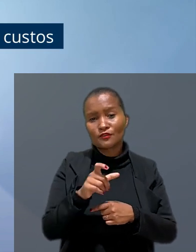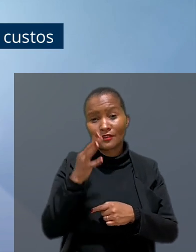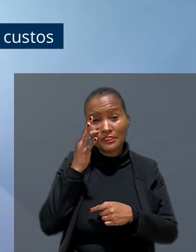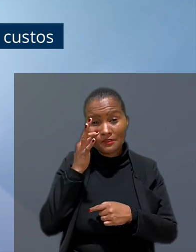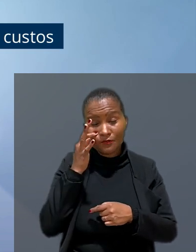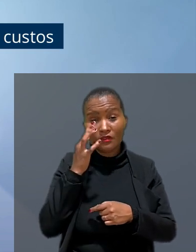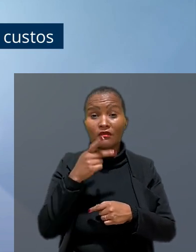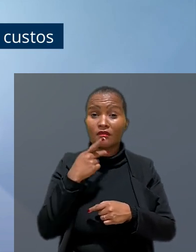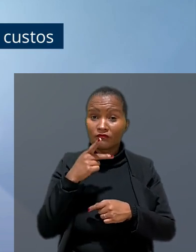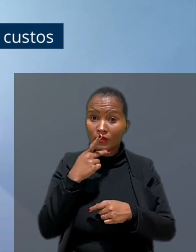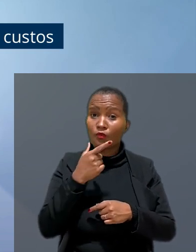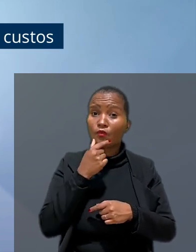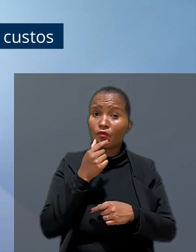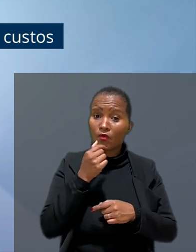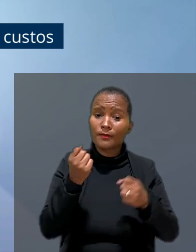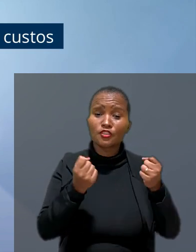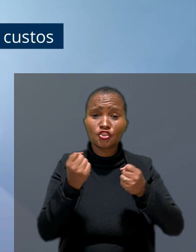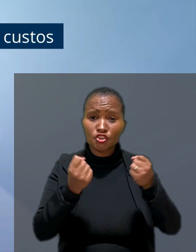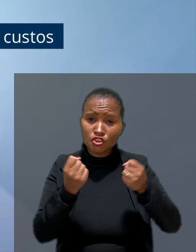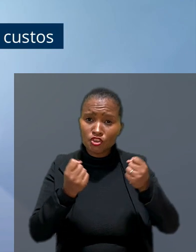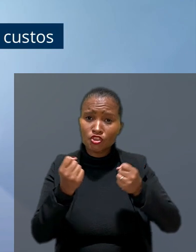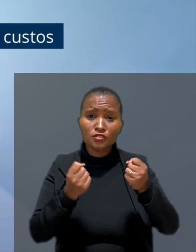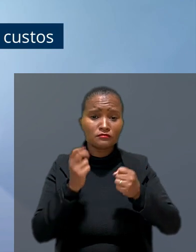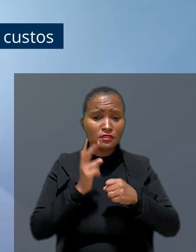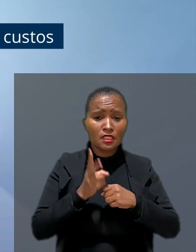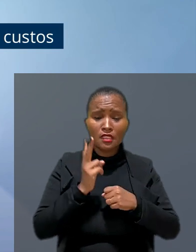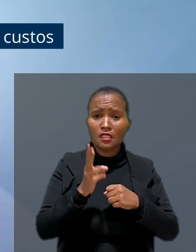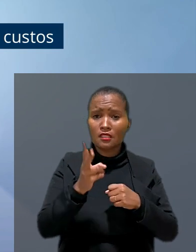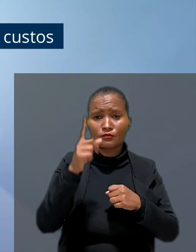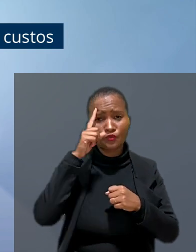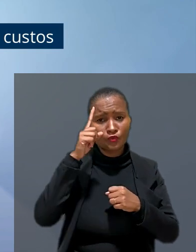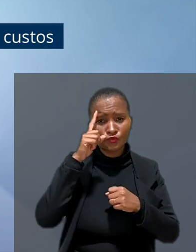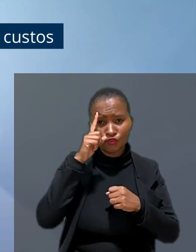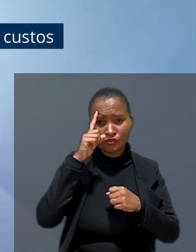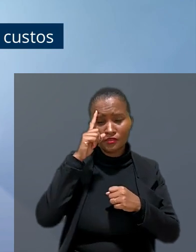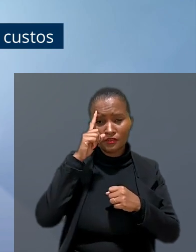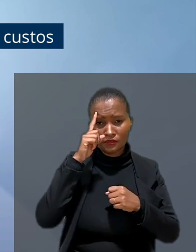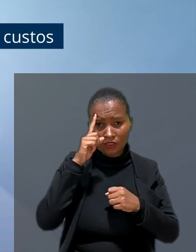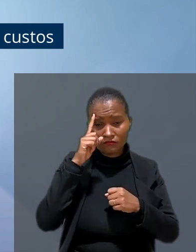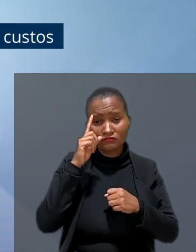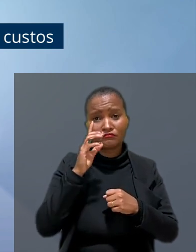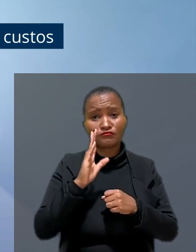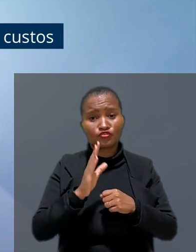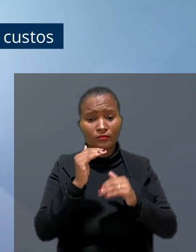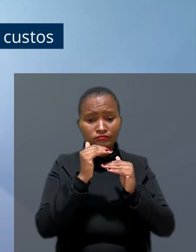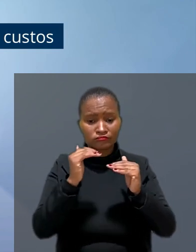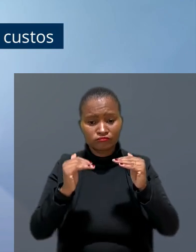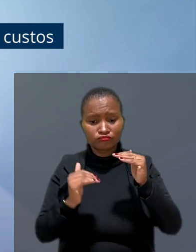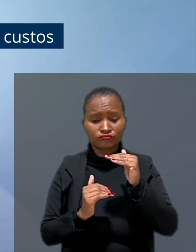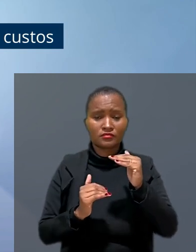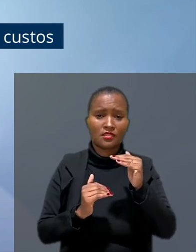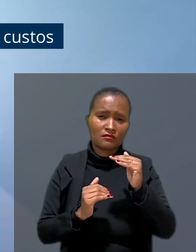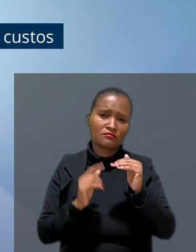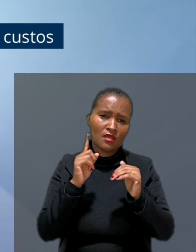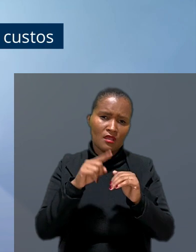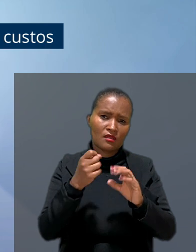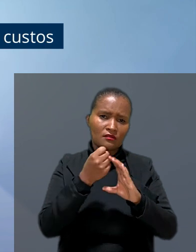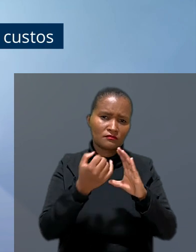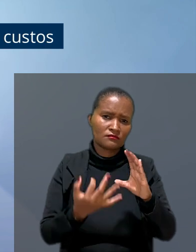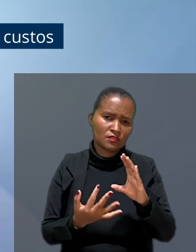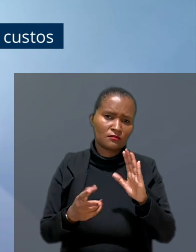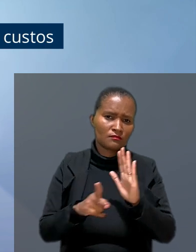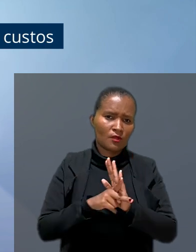uma testemunha que confirmou que o homem dirigia o automóvel rotineiramente. Já a subordinação seria